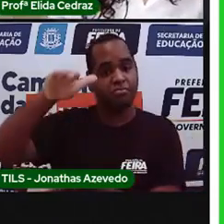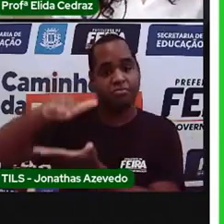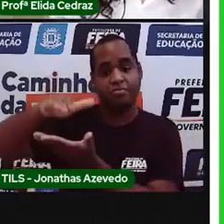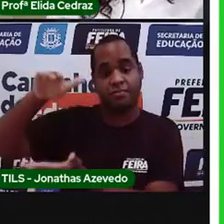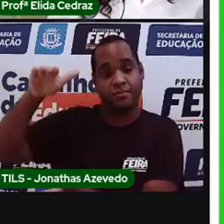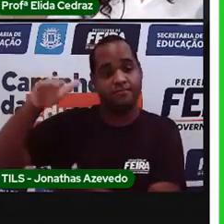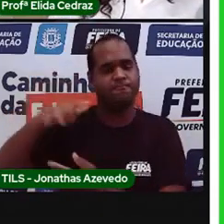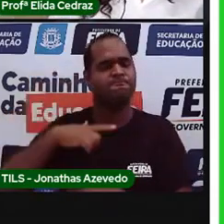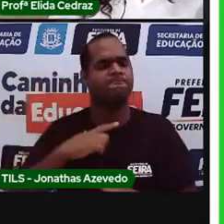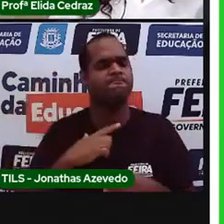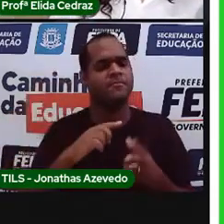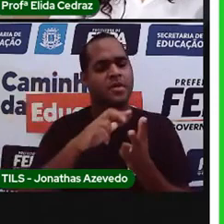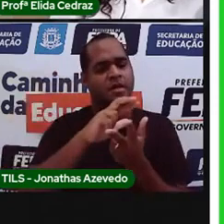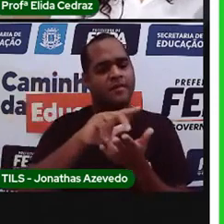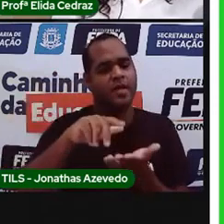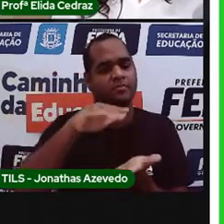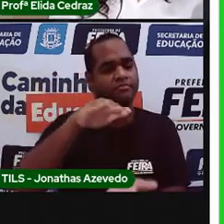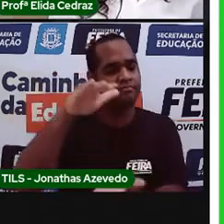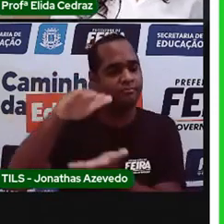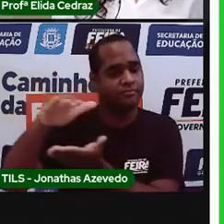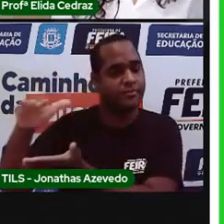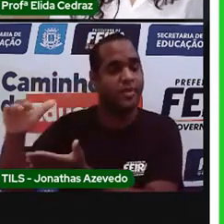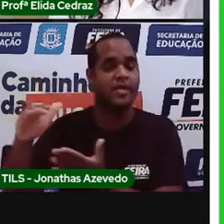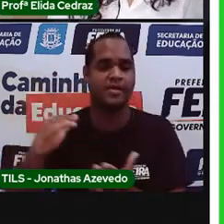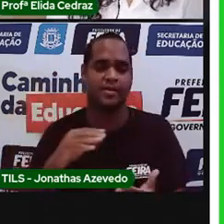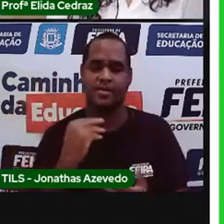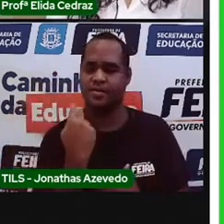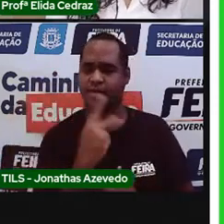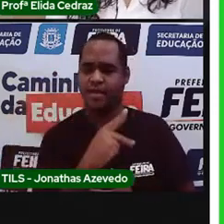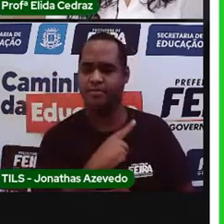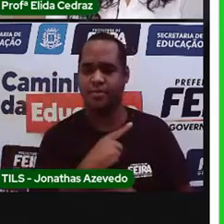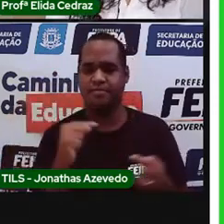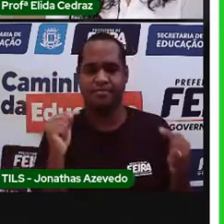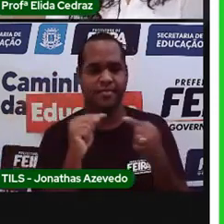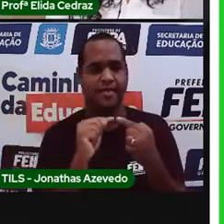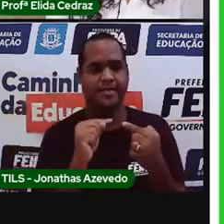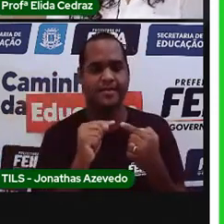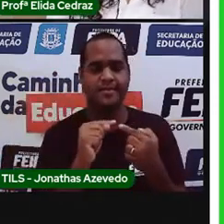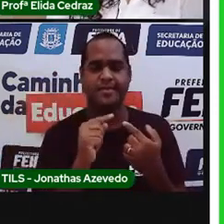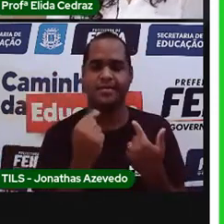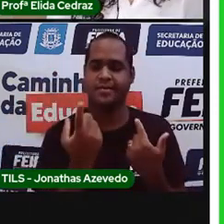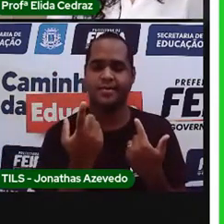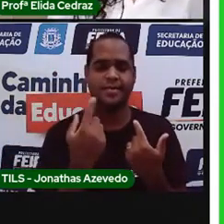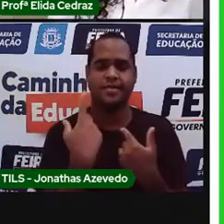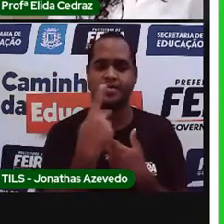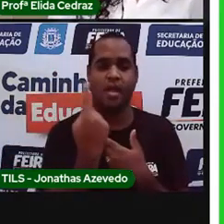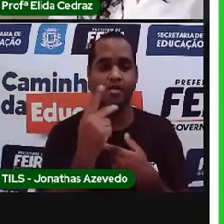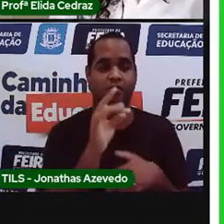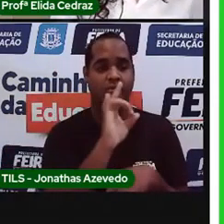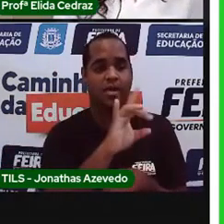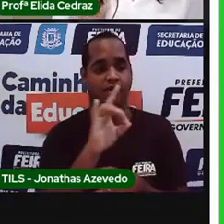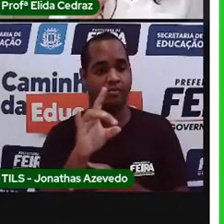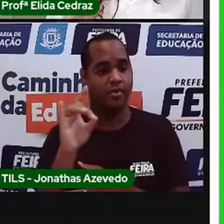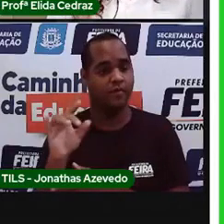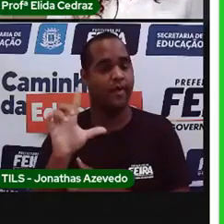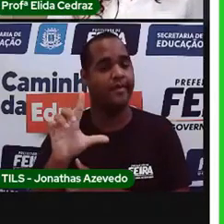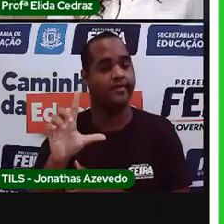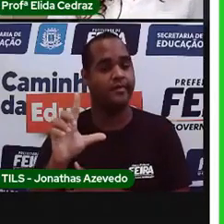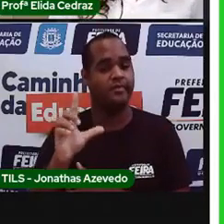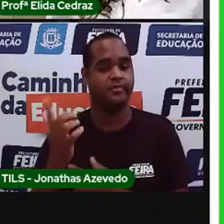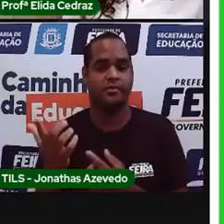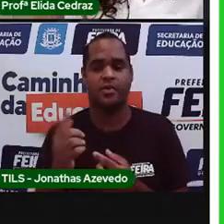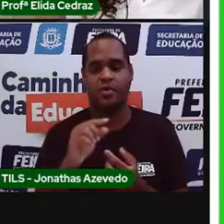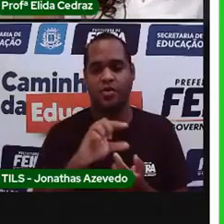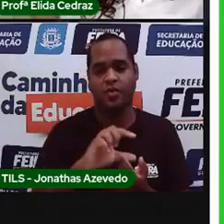Cada tamanho de garrafa indica uma capacidade em litros. O